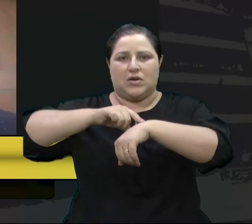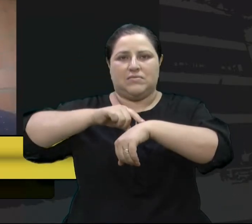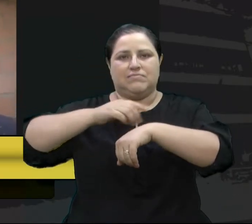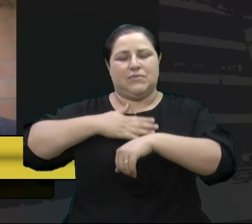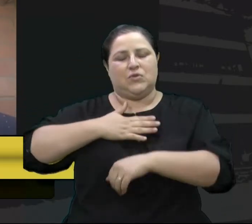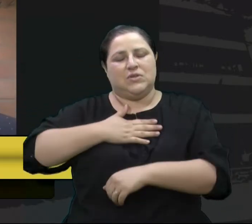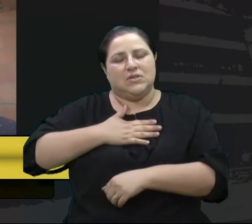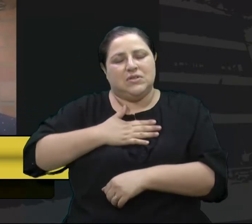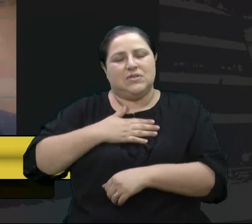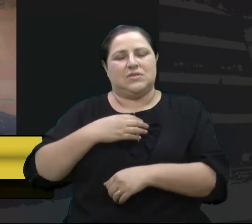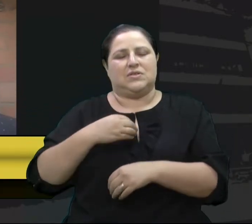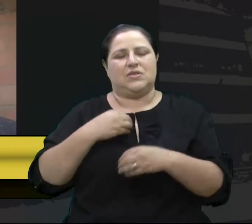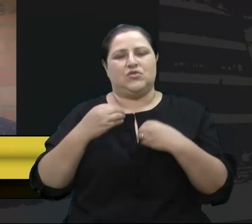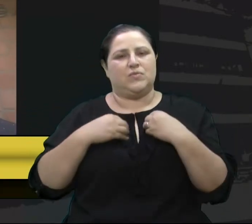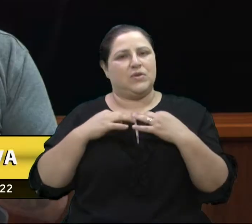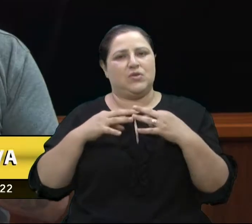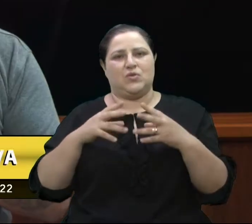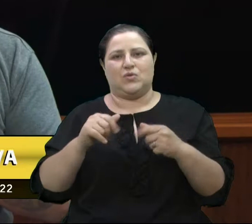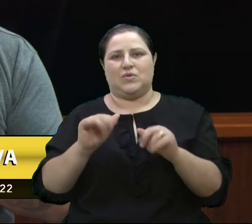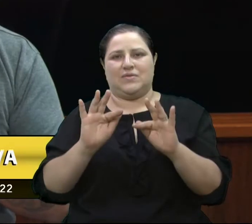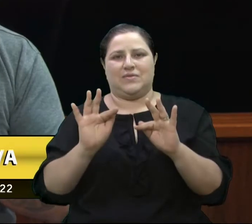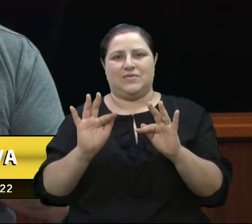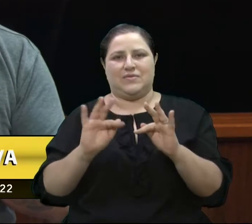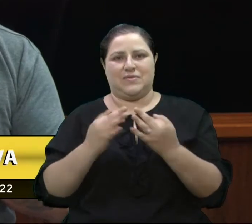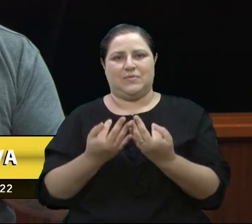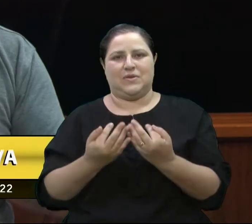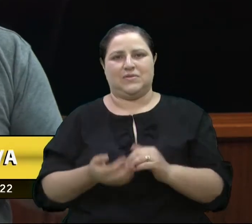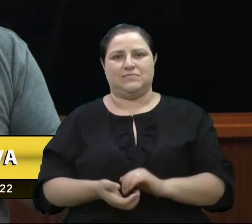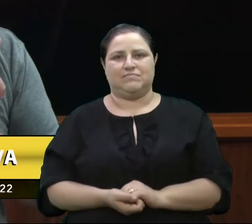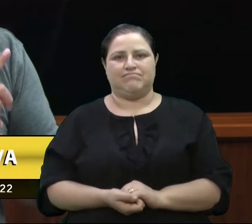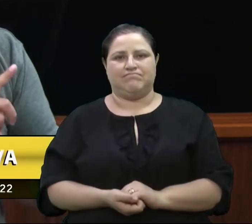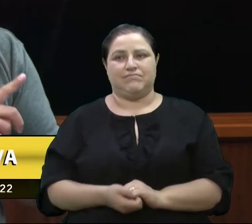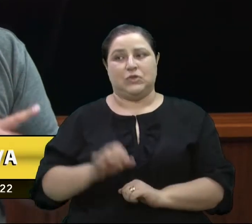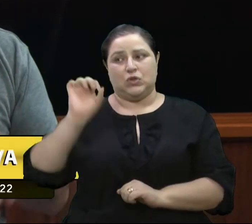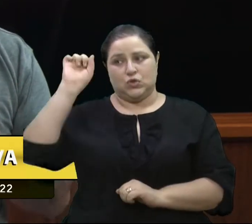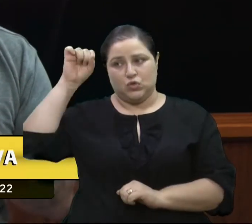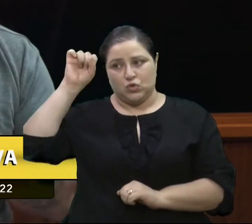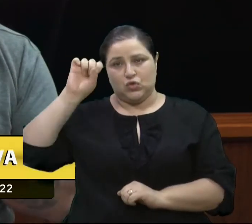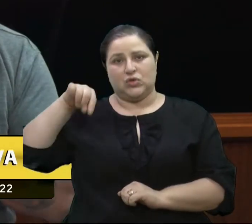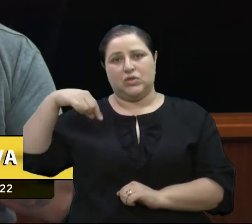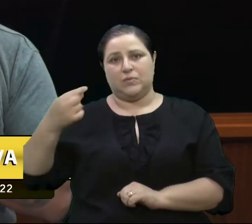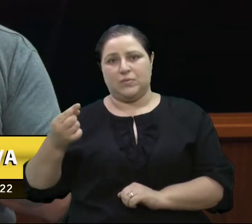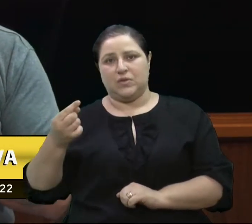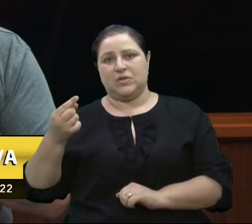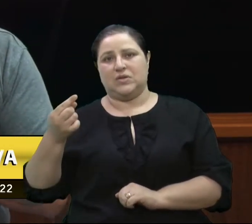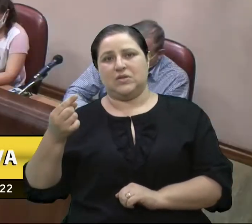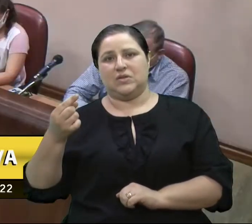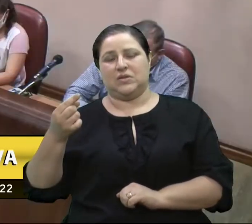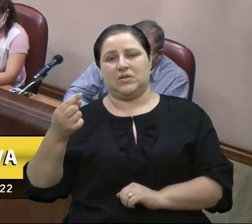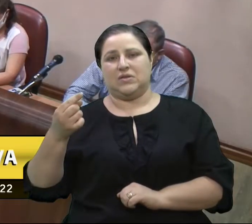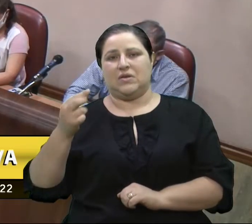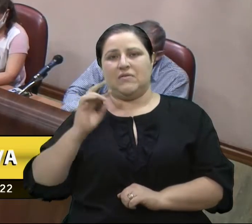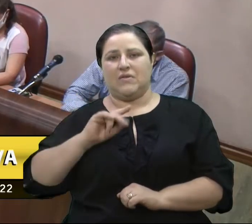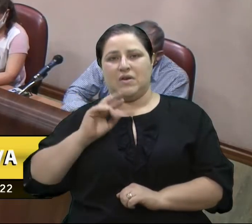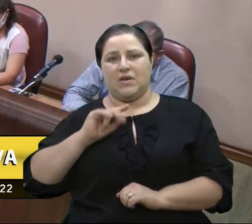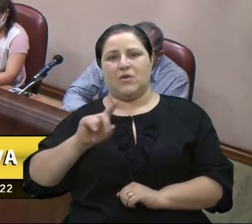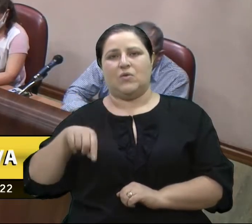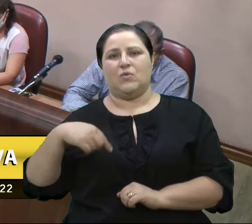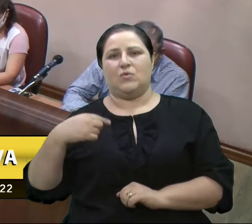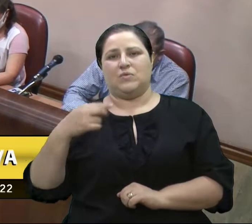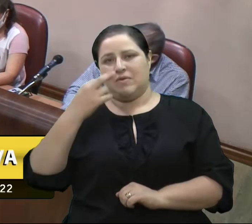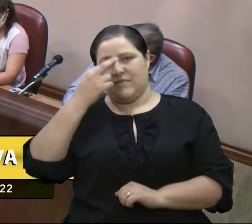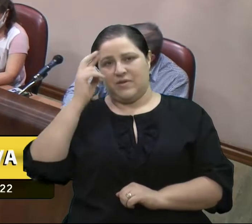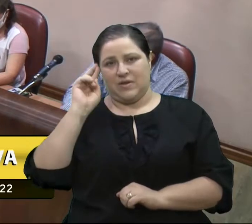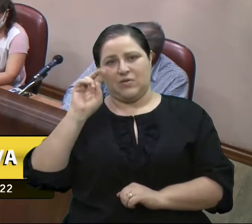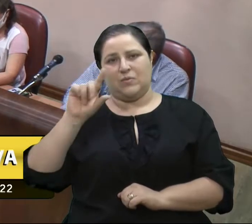sentimentos a toda a família. Obrigado, vereador Dambroz, vereador Xuxa, depois vereador Rafael e vereador Fentineu. Obrigado, vereador Lucas, vereador